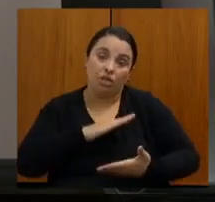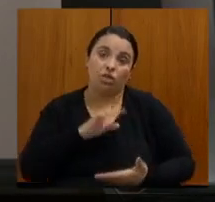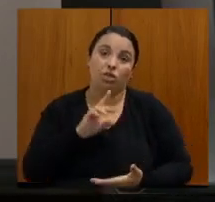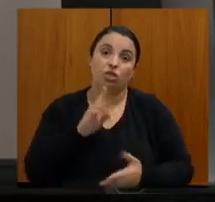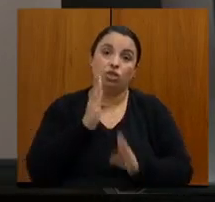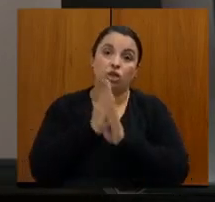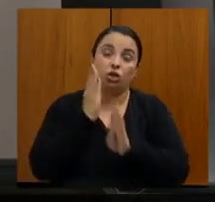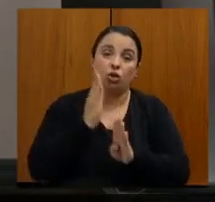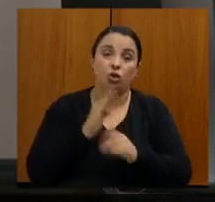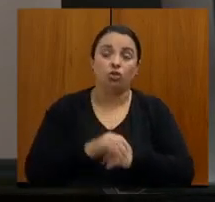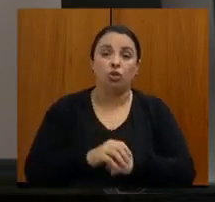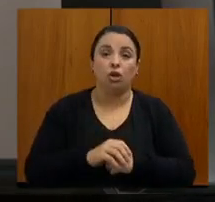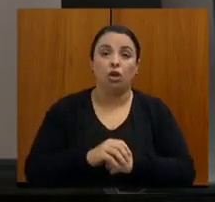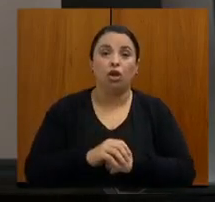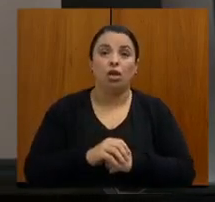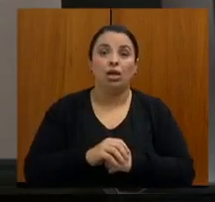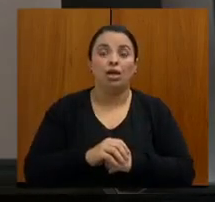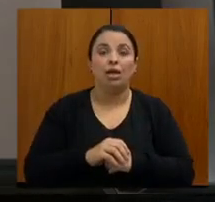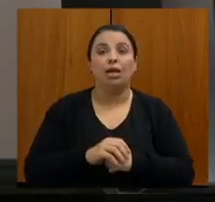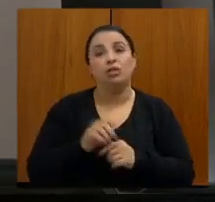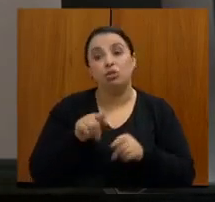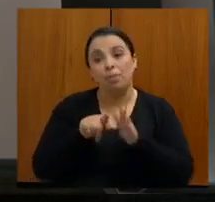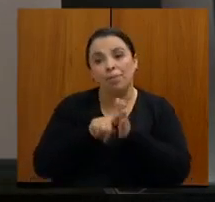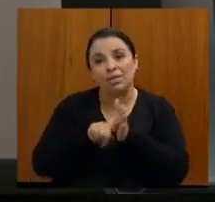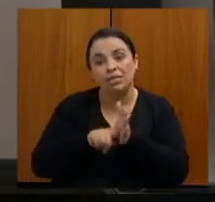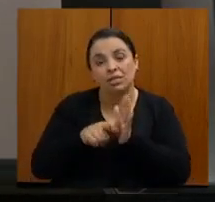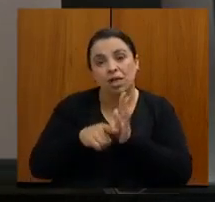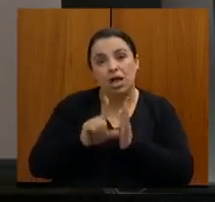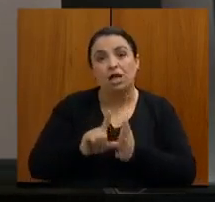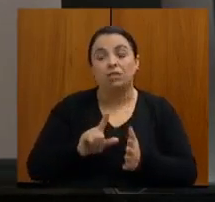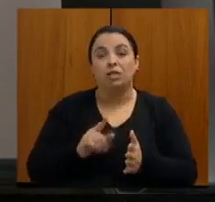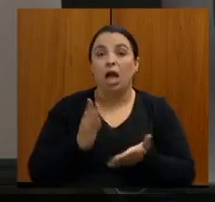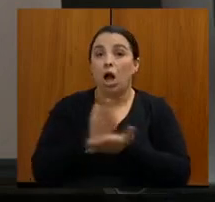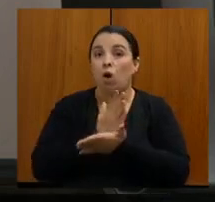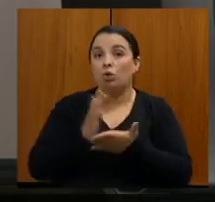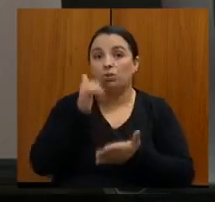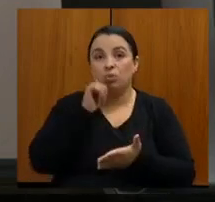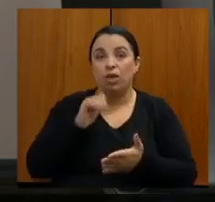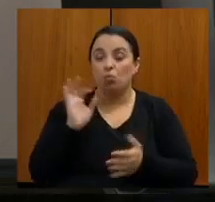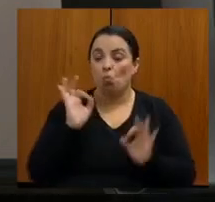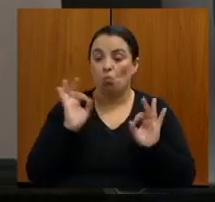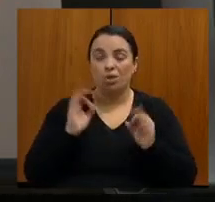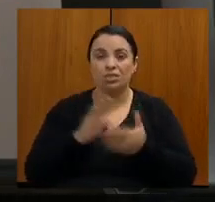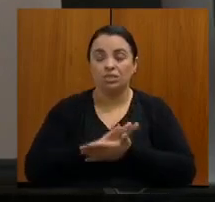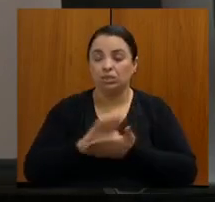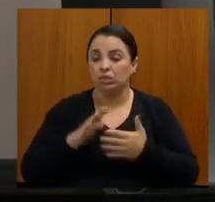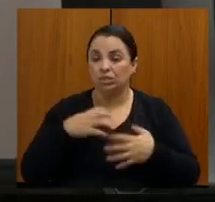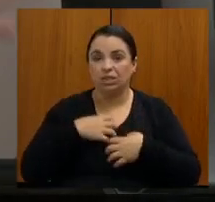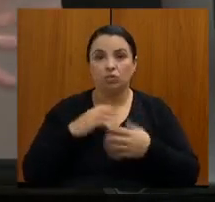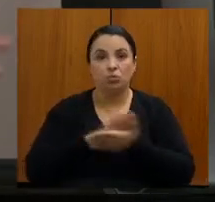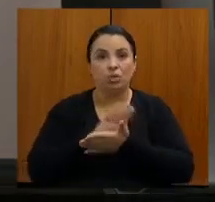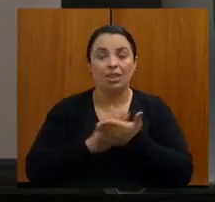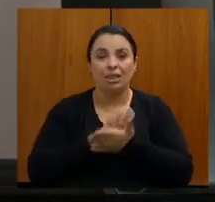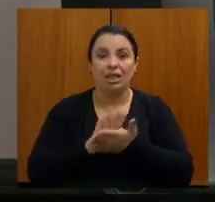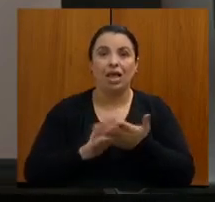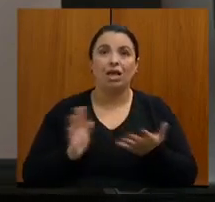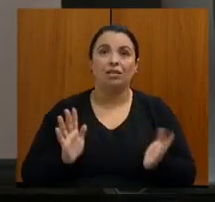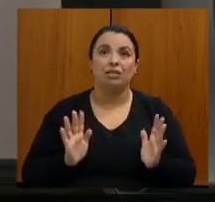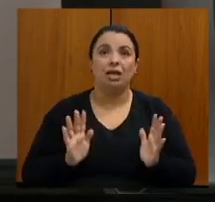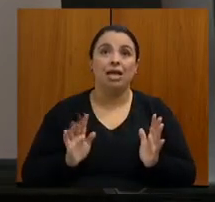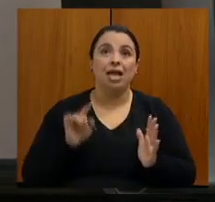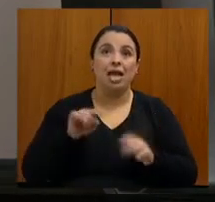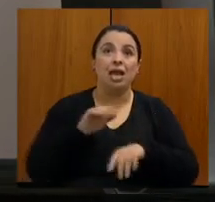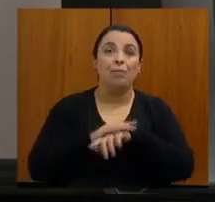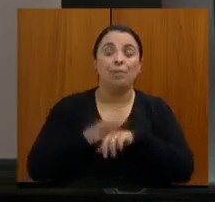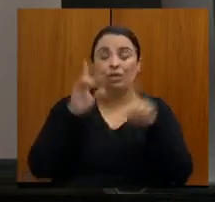mulher sem sintomas, mas a mulher com sintomas, muitas vezes, tem mais dificuldade de fazer, principalmente se ela não estiver na